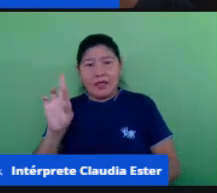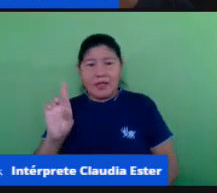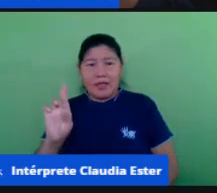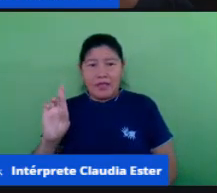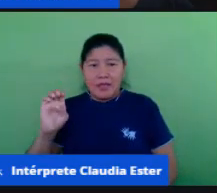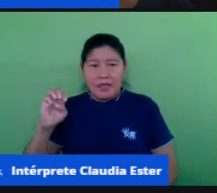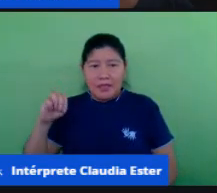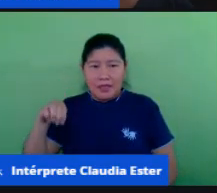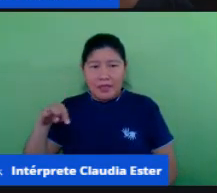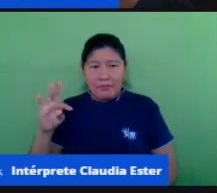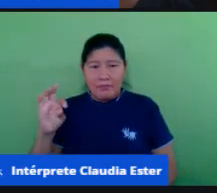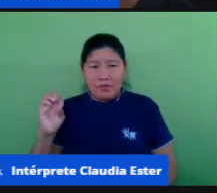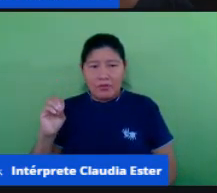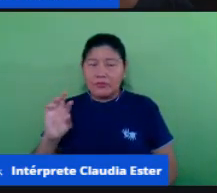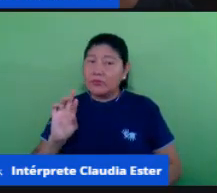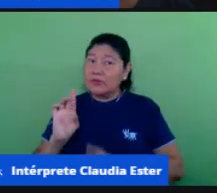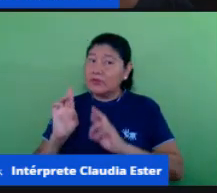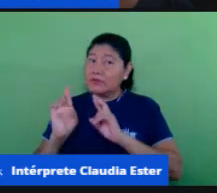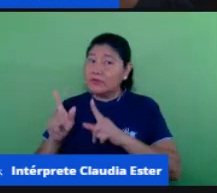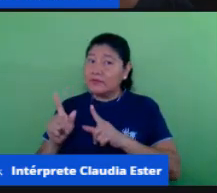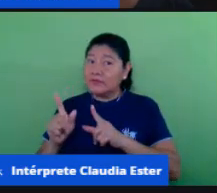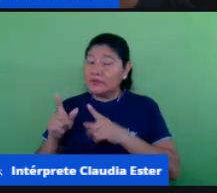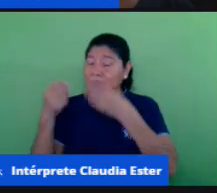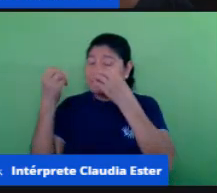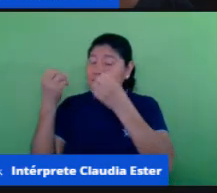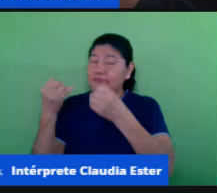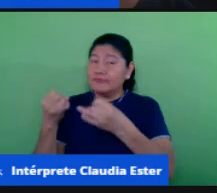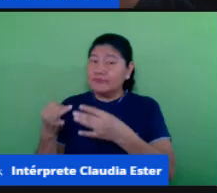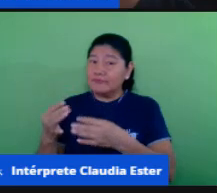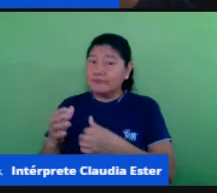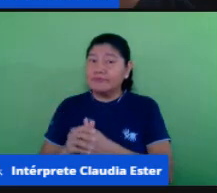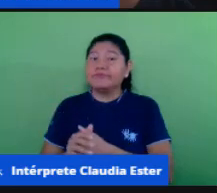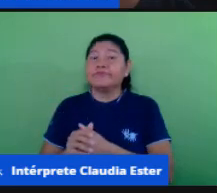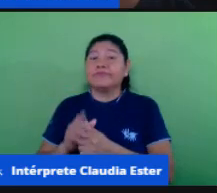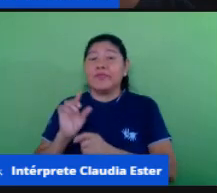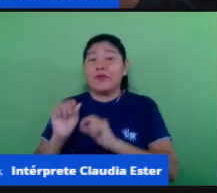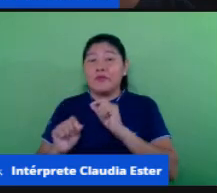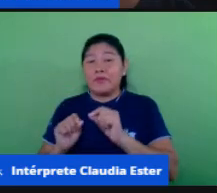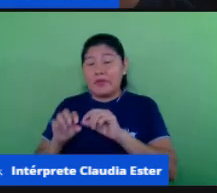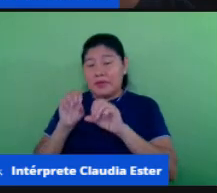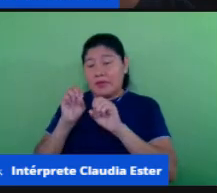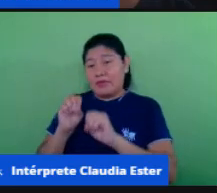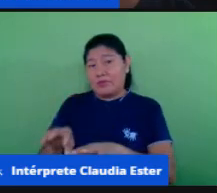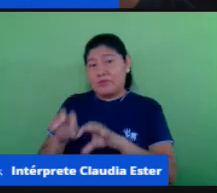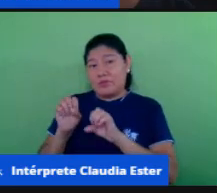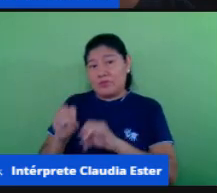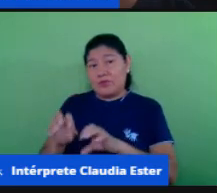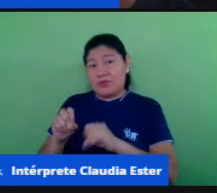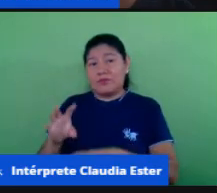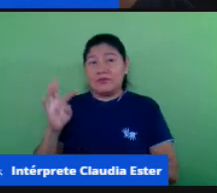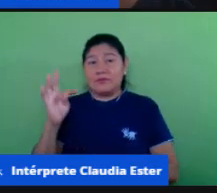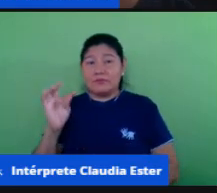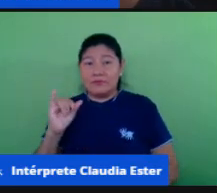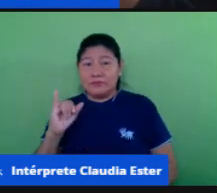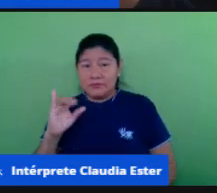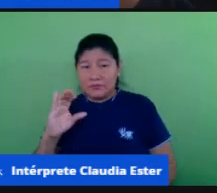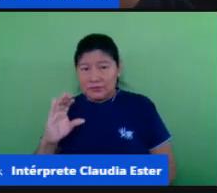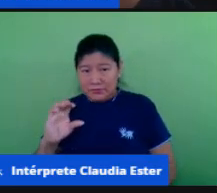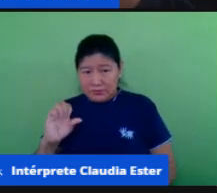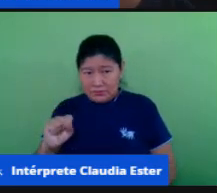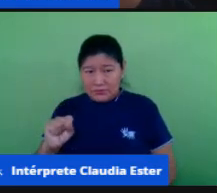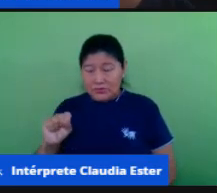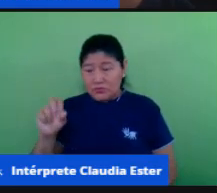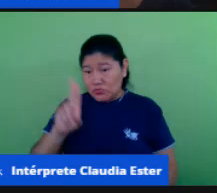fala né já nesse diálogo aqui profico né sobre educação e TICS né